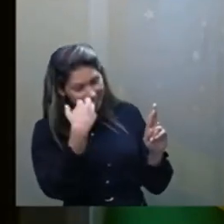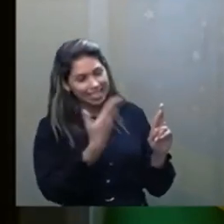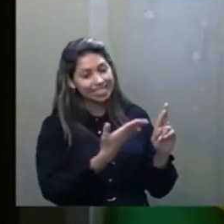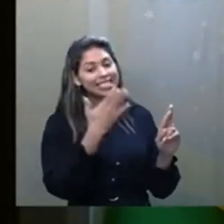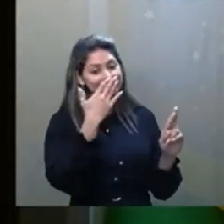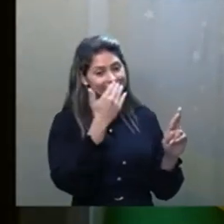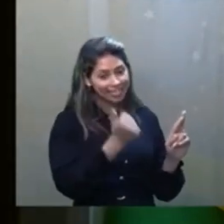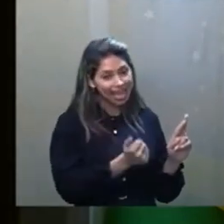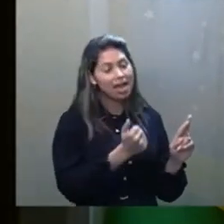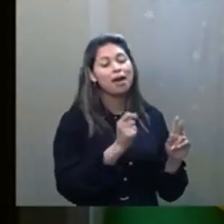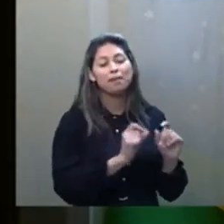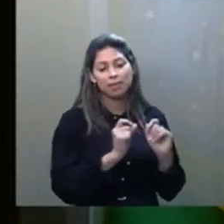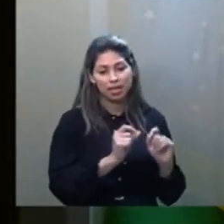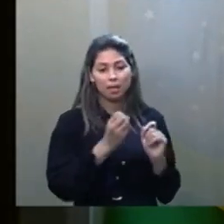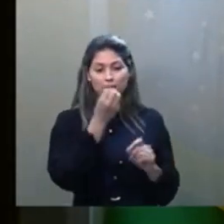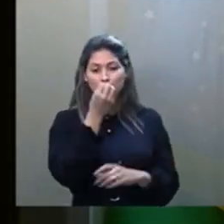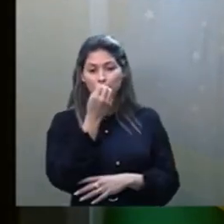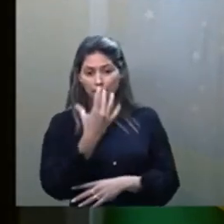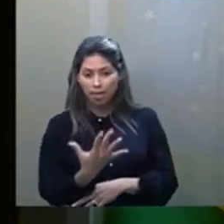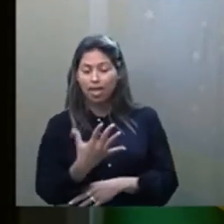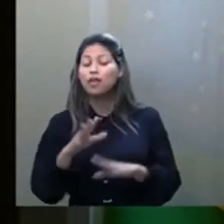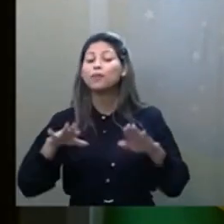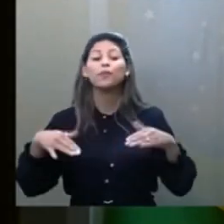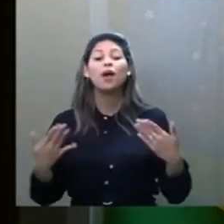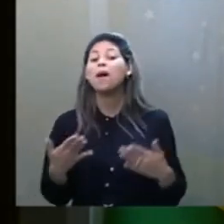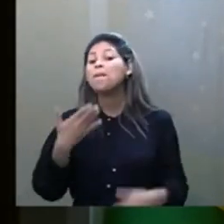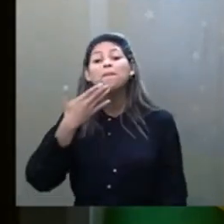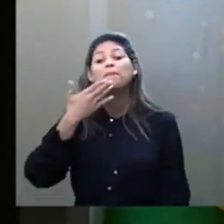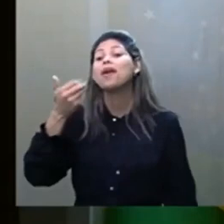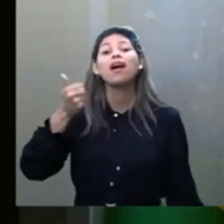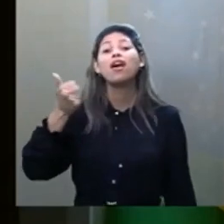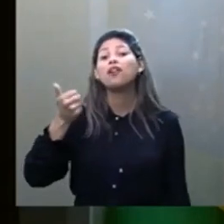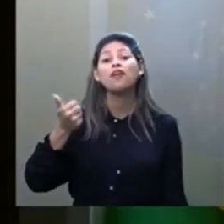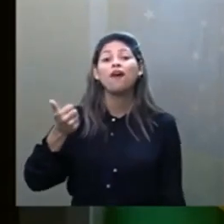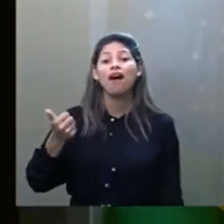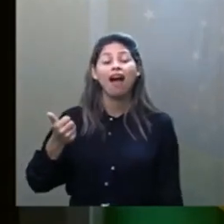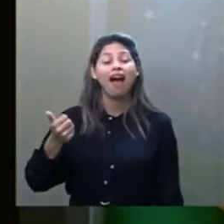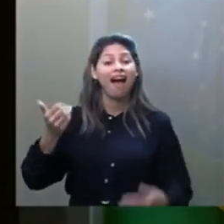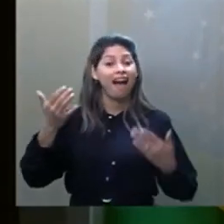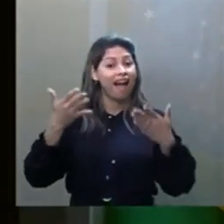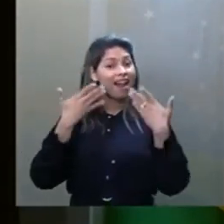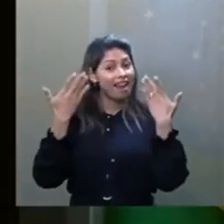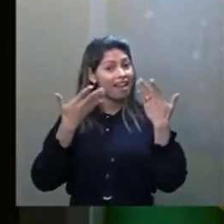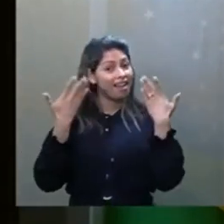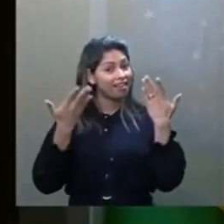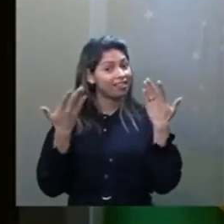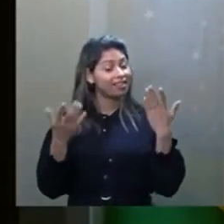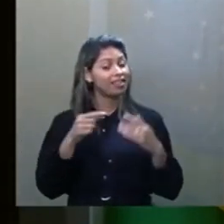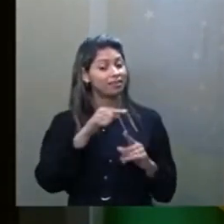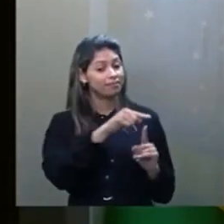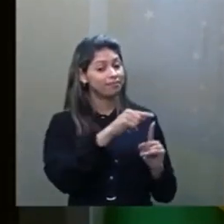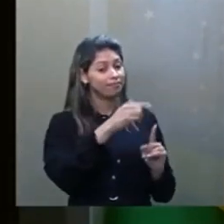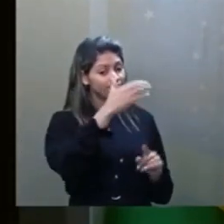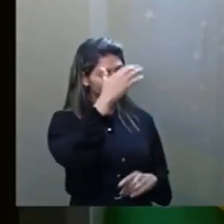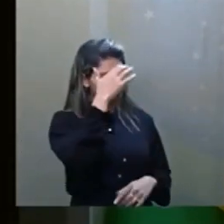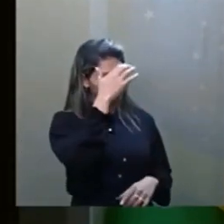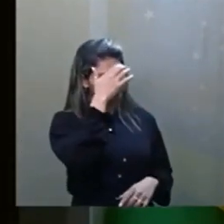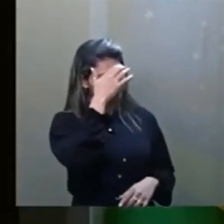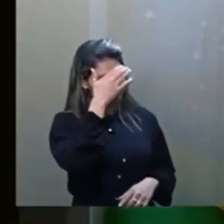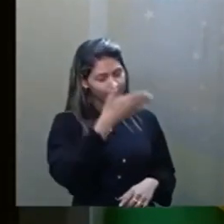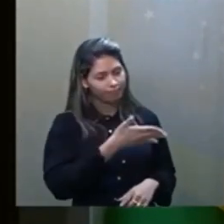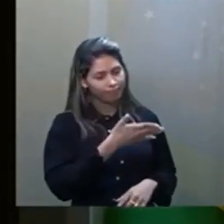precisamos lembrar do seu exemplo. E qual sua maior alegria? Vocês conhecem a maior alegria de Chico Xavier? Ser médium.